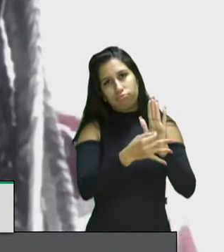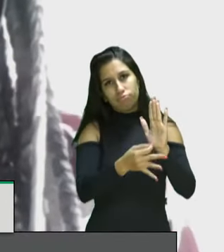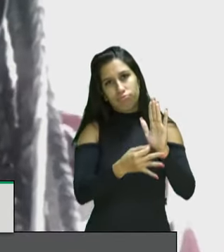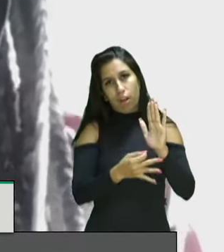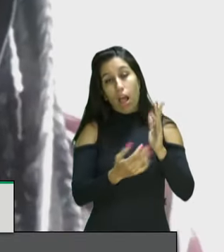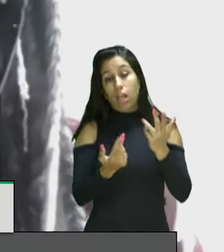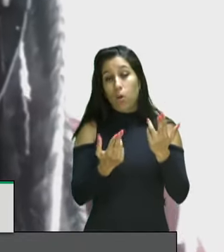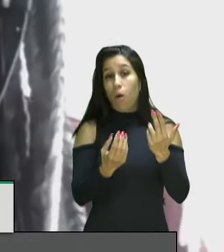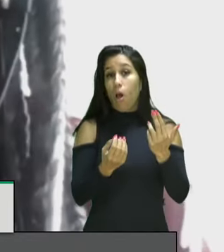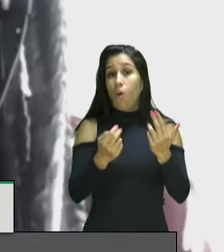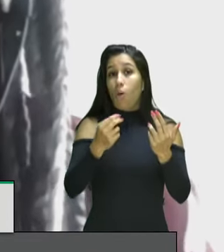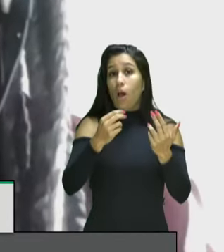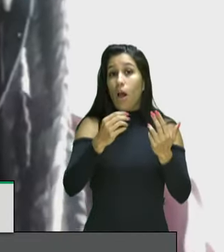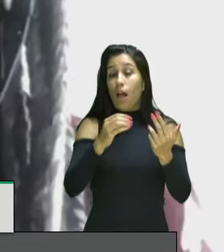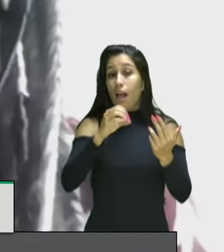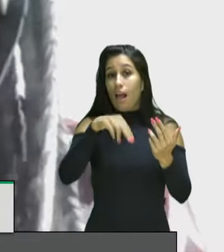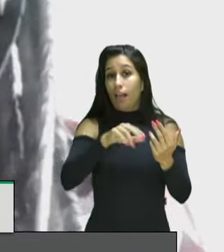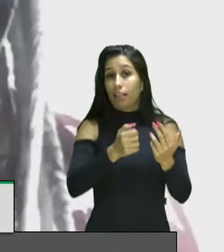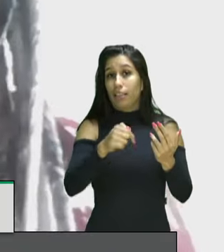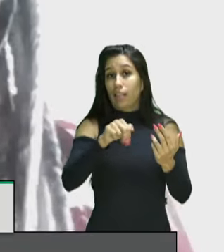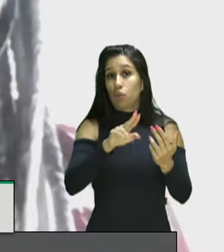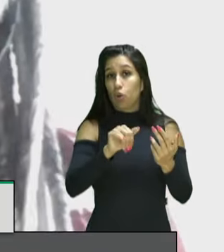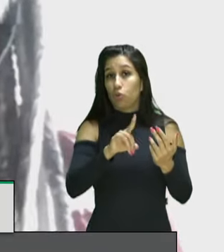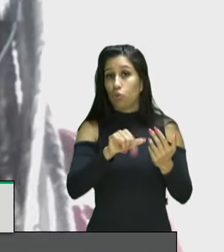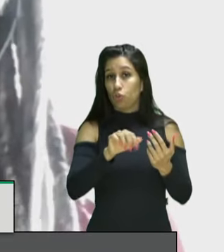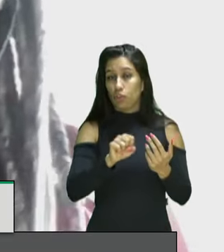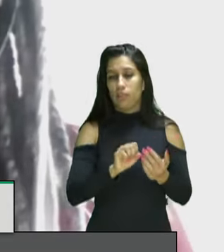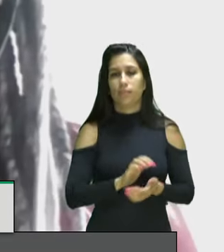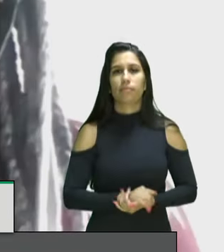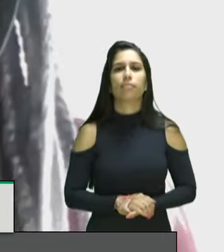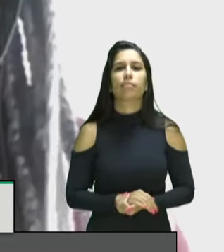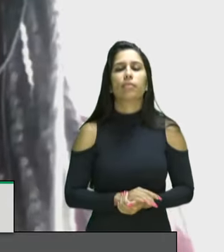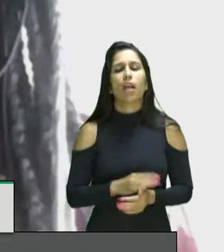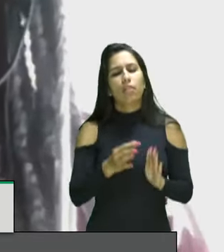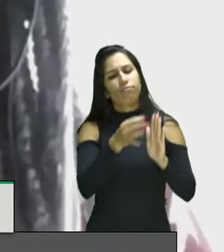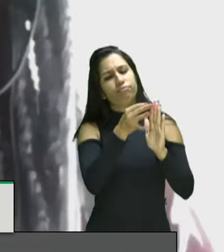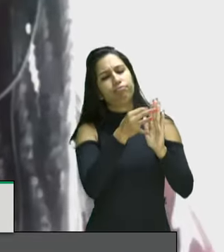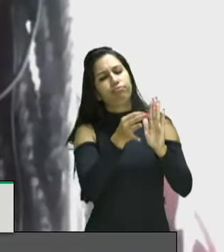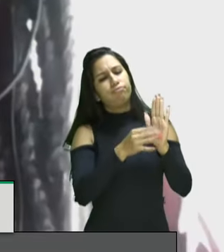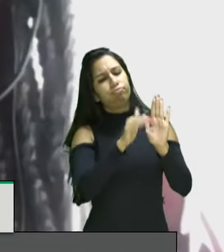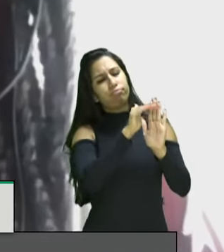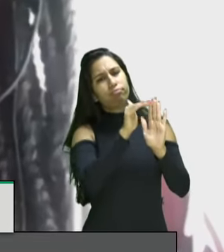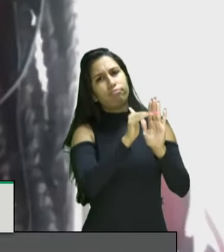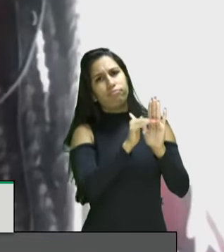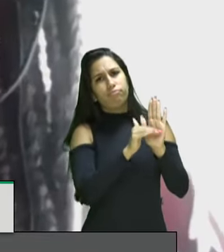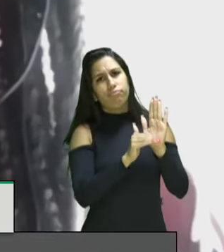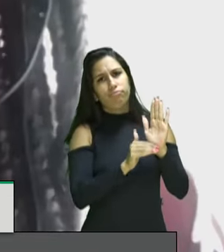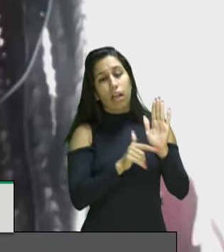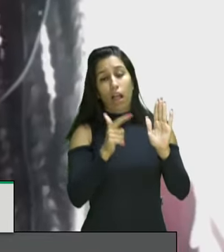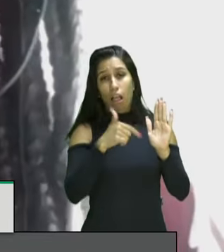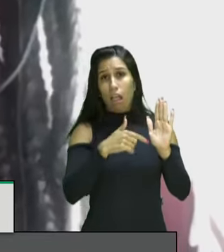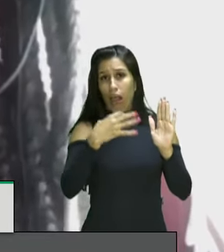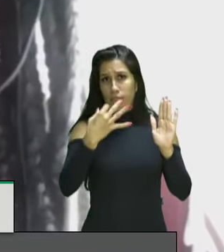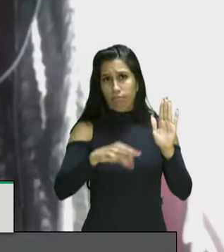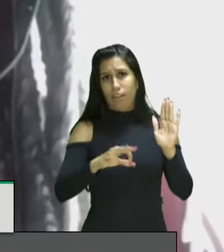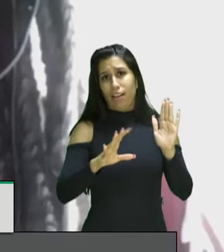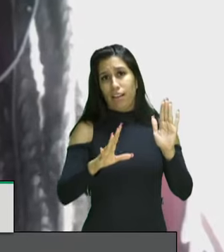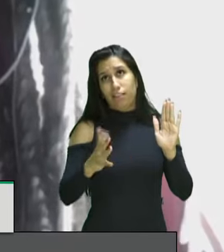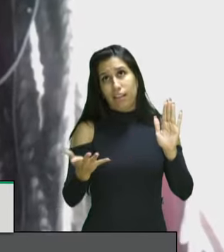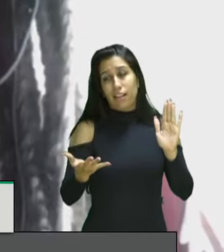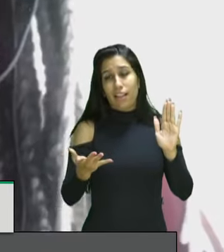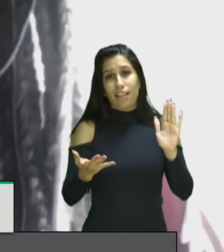Unidas até o momento que a gente está discutindo uma das recomendações que nos é muito pertinente do qual se